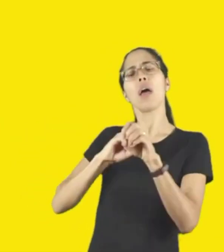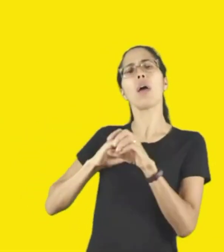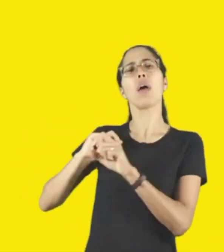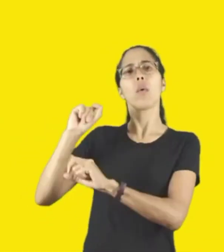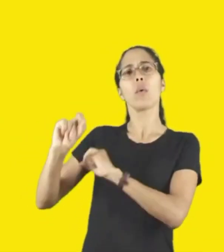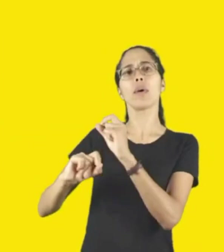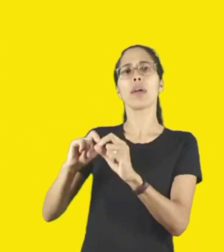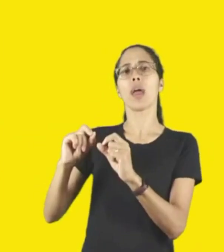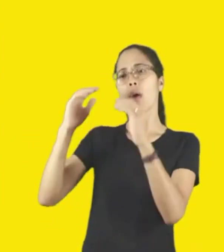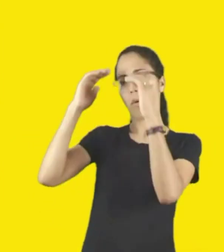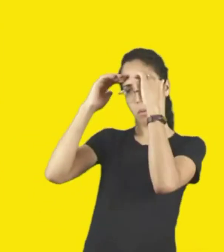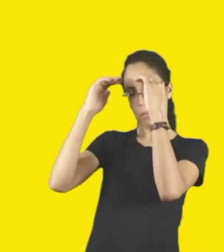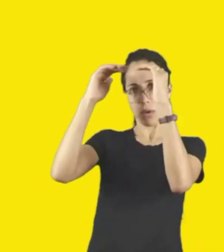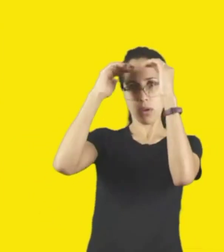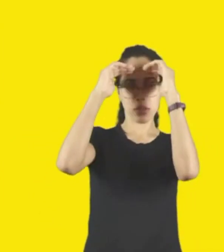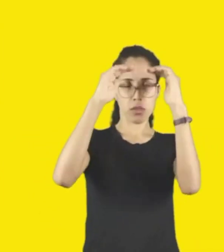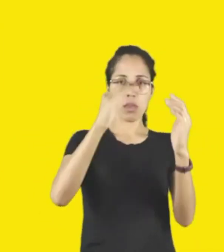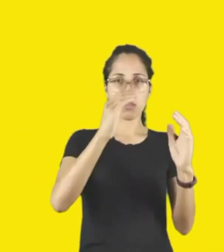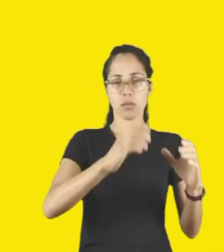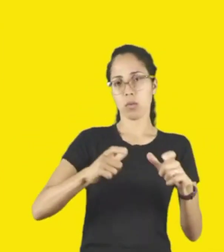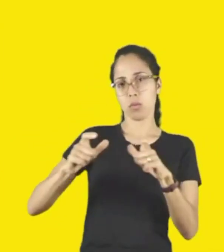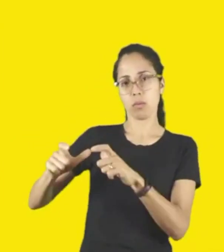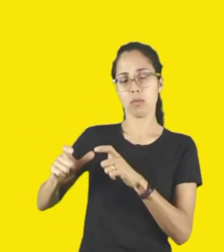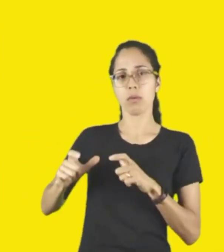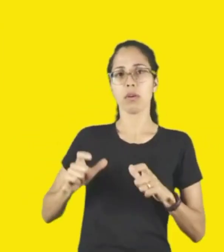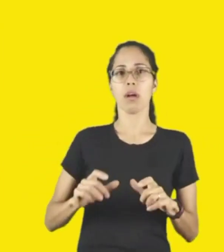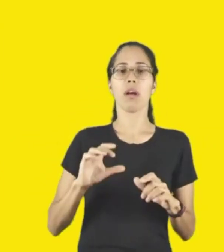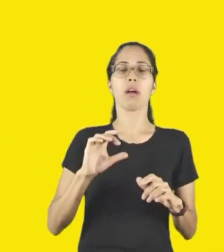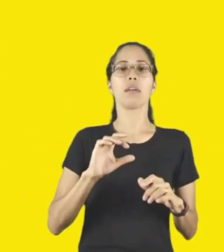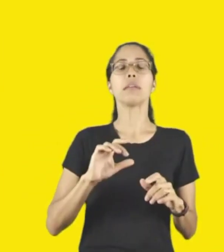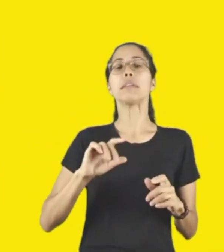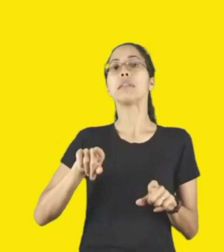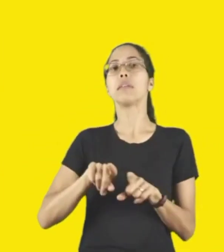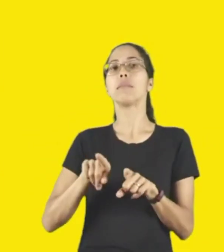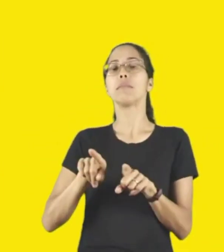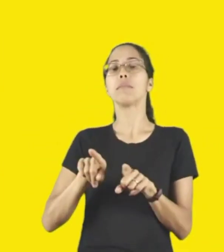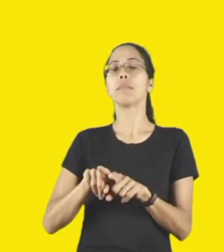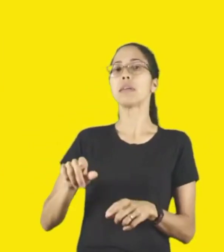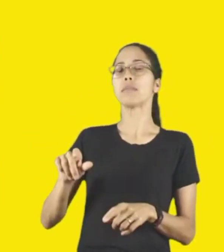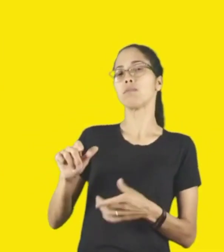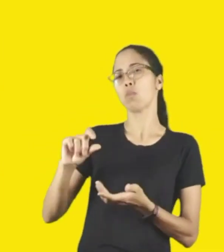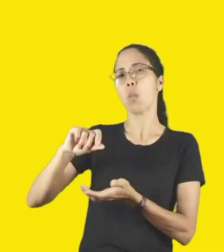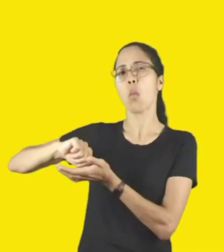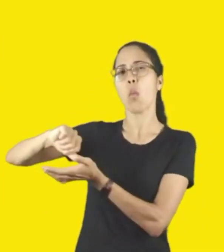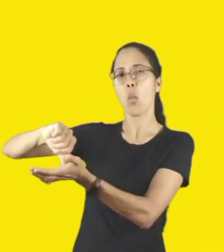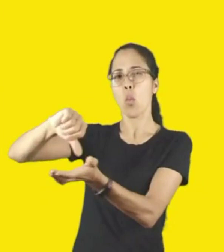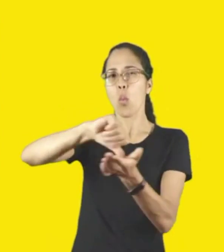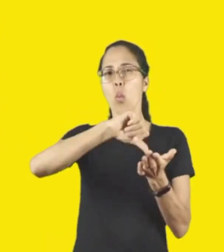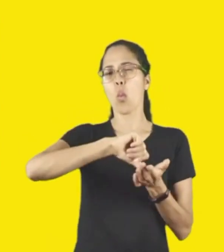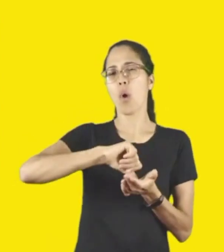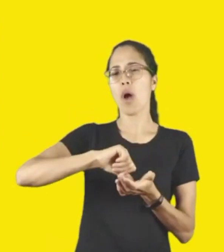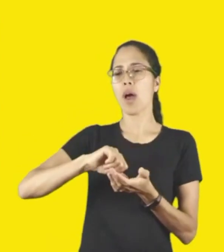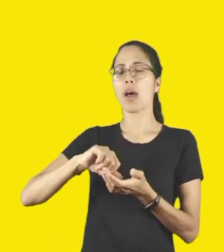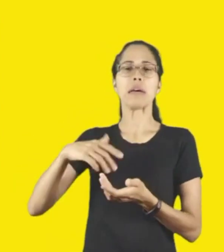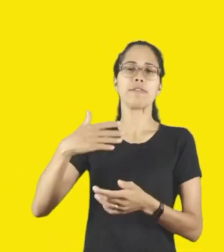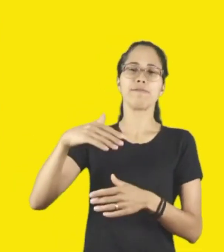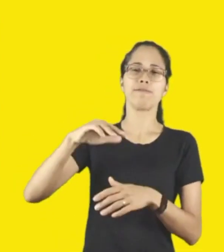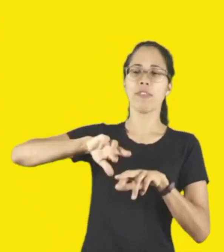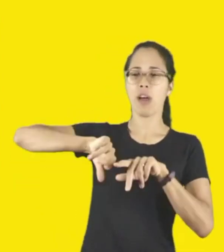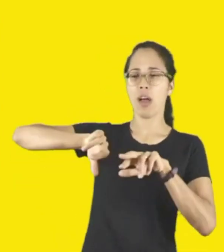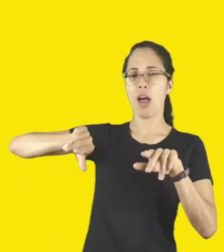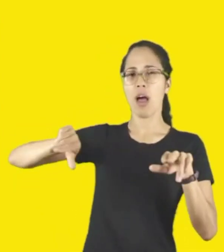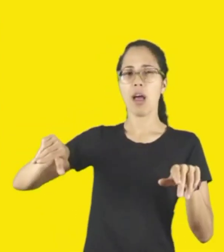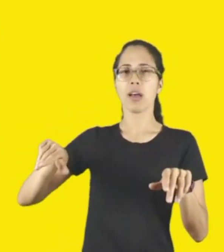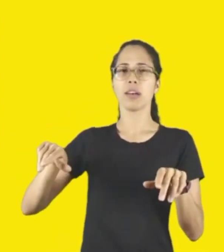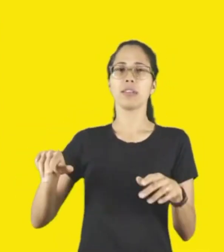lugar e de cada contexto de trabalho. No caso das unidades distribuídas entre litoral, interior e capital, do Estado